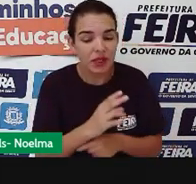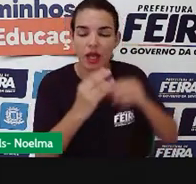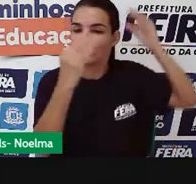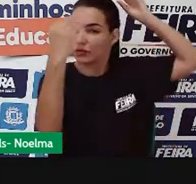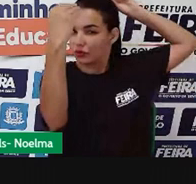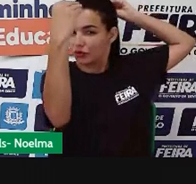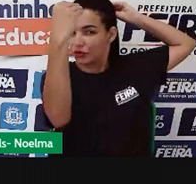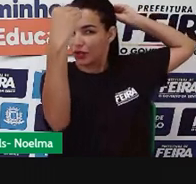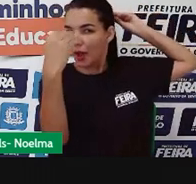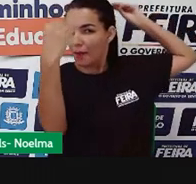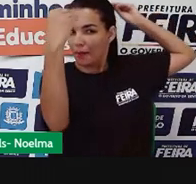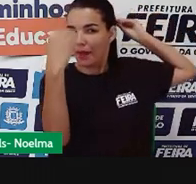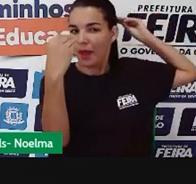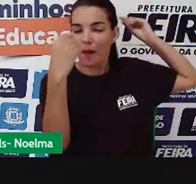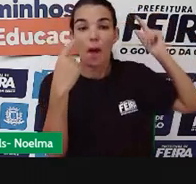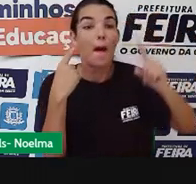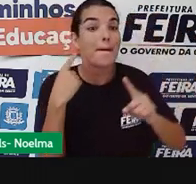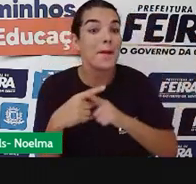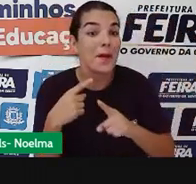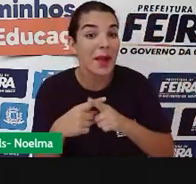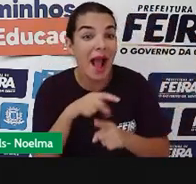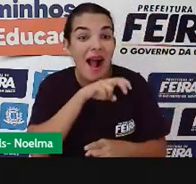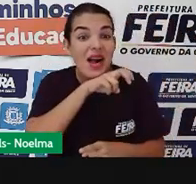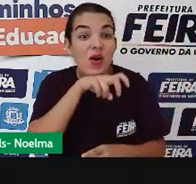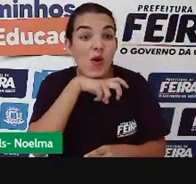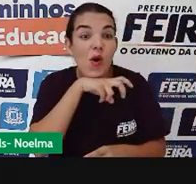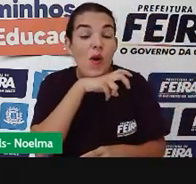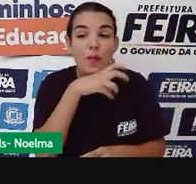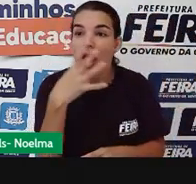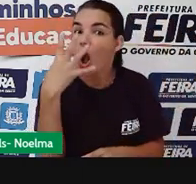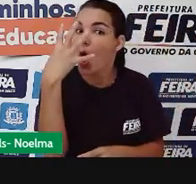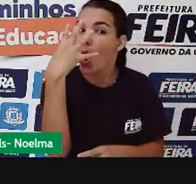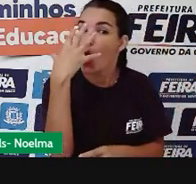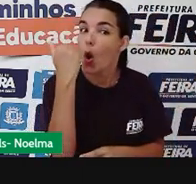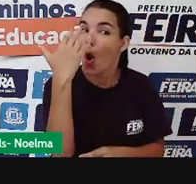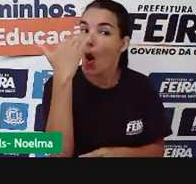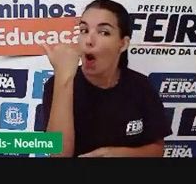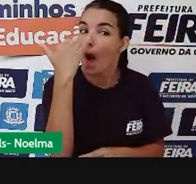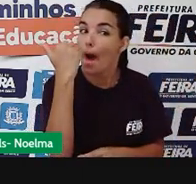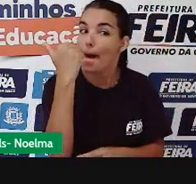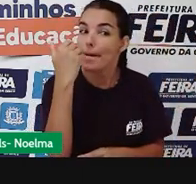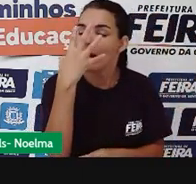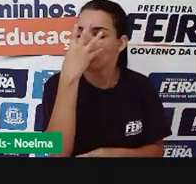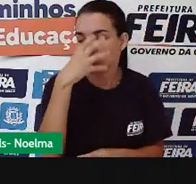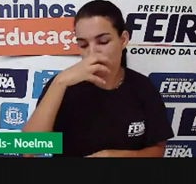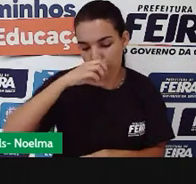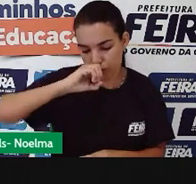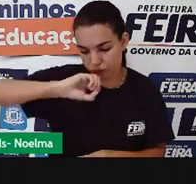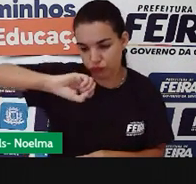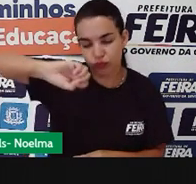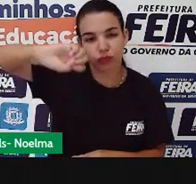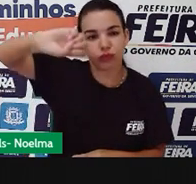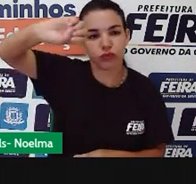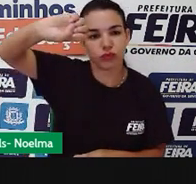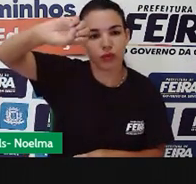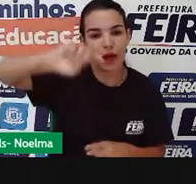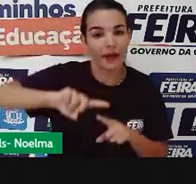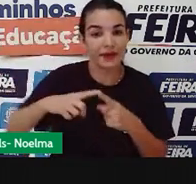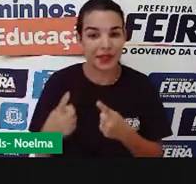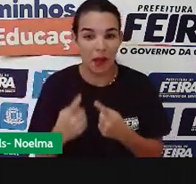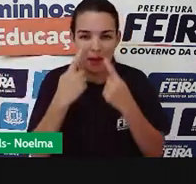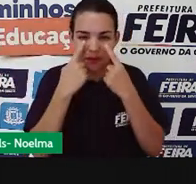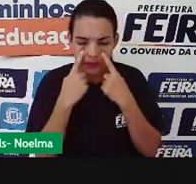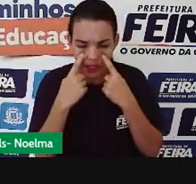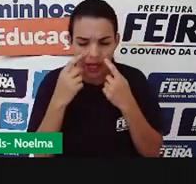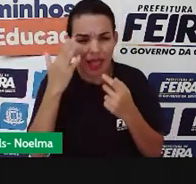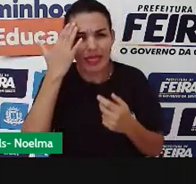a jiboia, ela sumeu o elefante. E para explicar esse desenho, o piloto fez uma segunda versão aí para